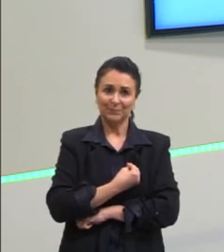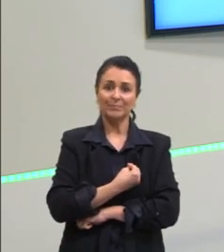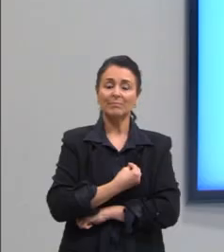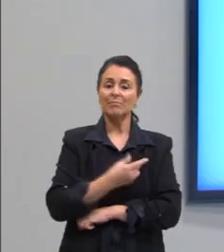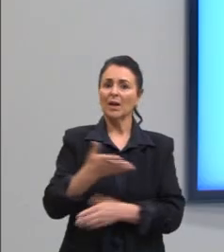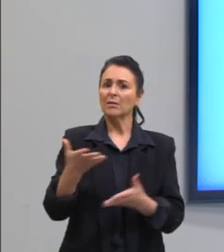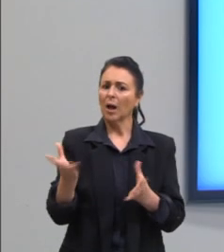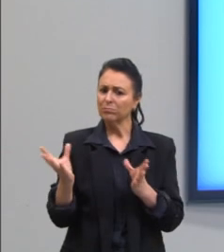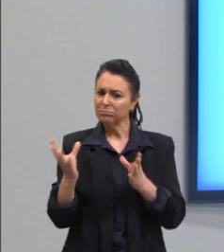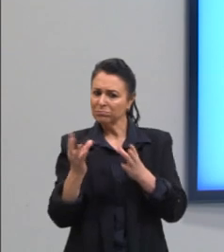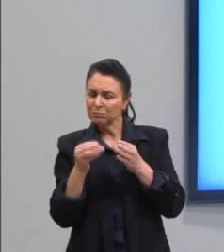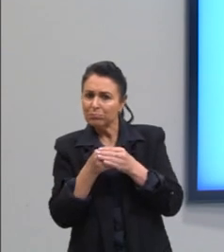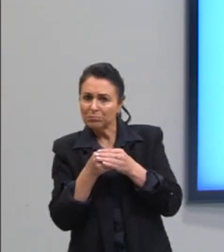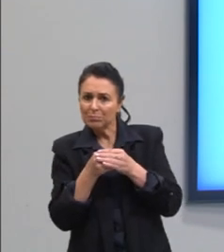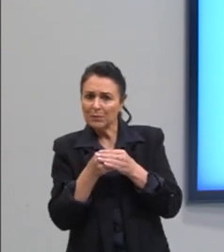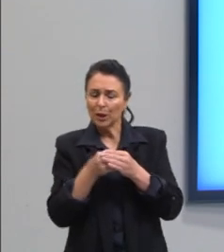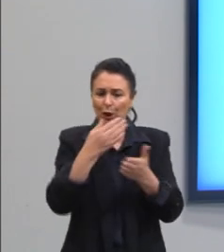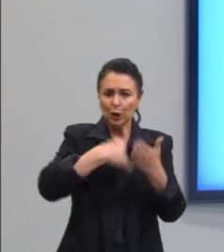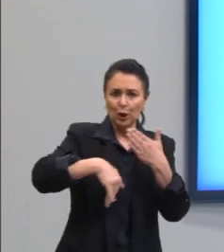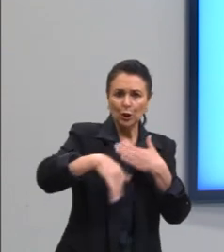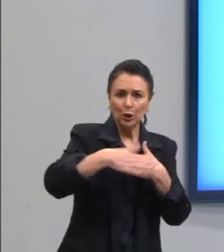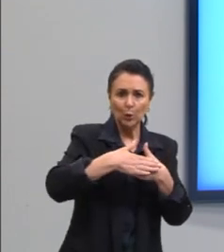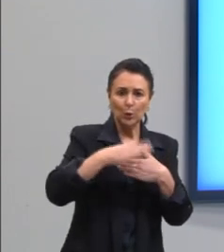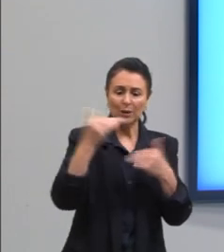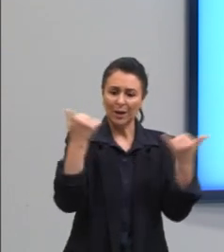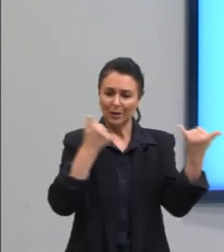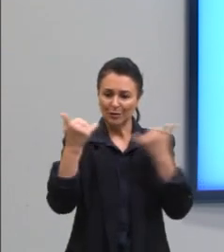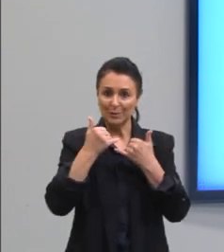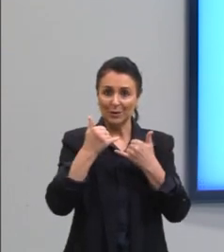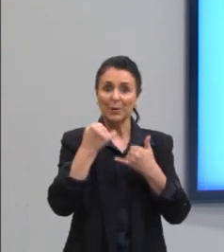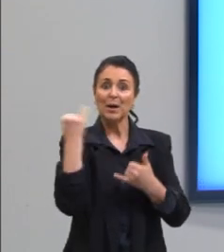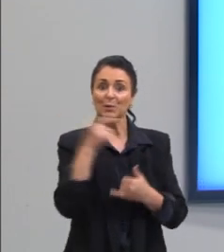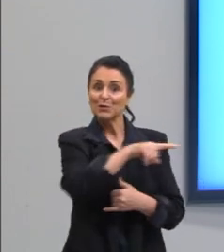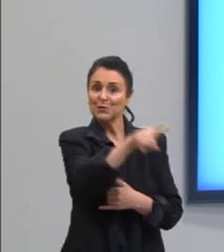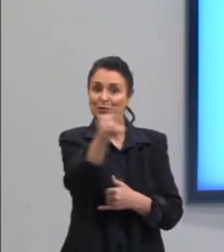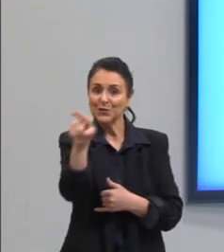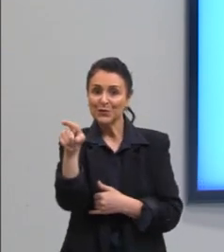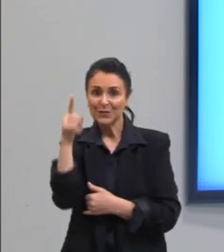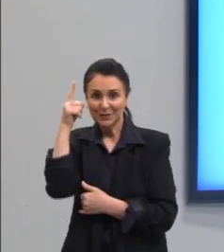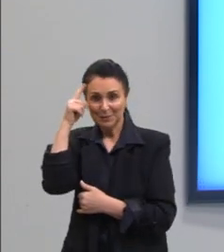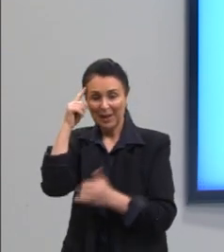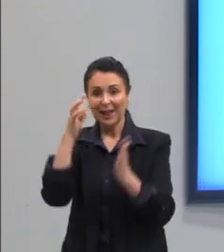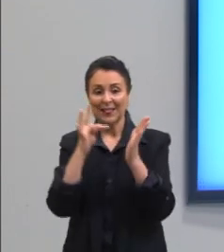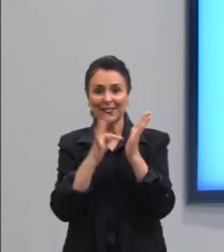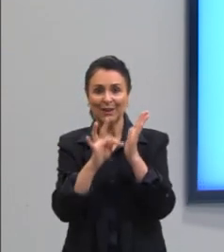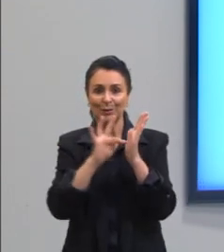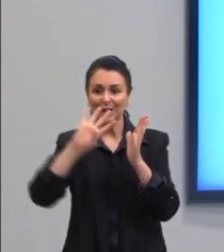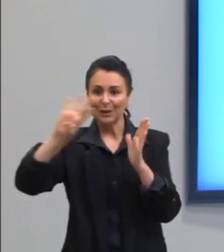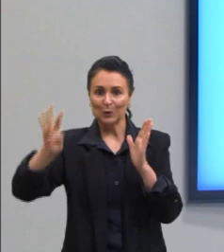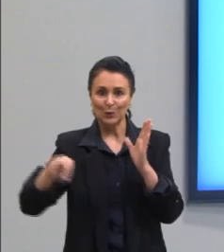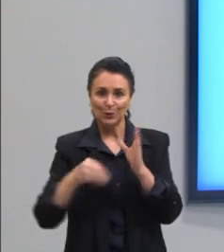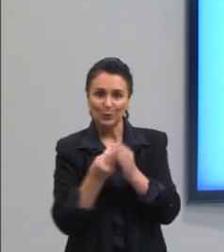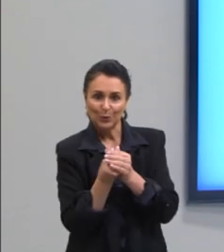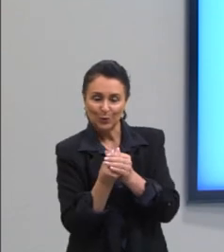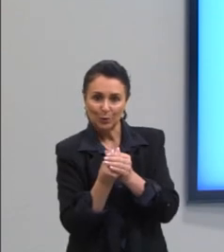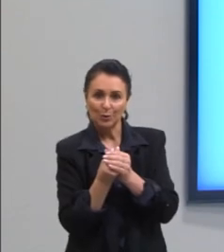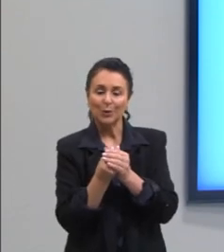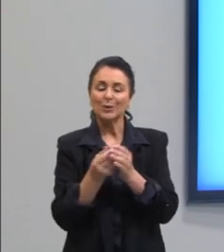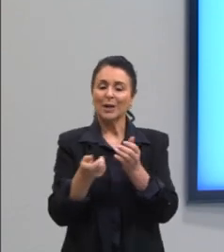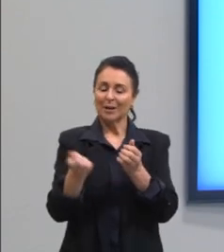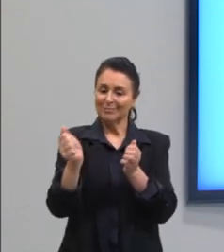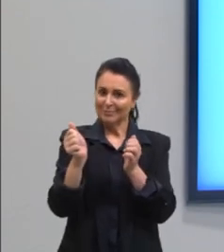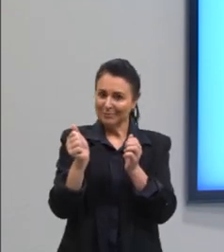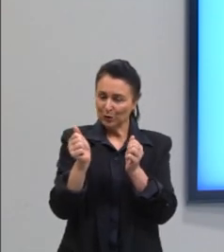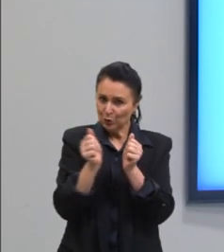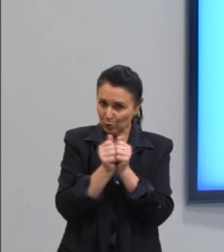associe toda essa informação. É muito importante vocês pensarem dessa forma. Teoria de conjuntos está totalmente associada ao nosso